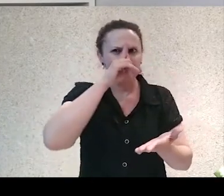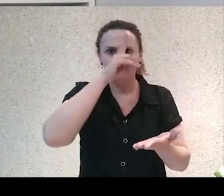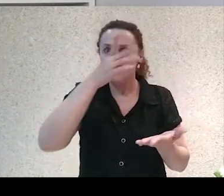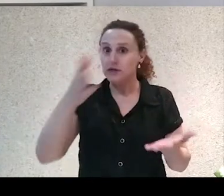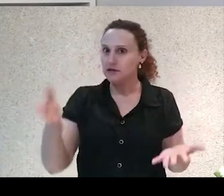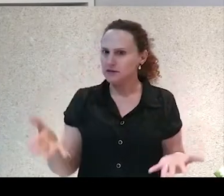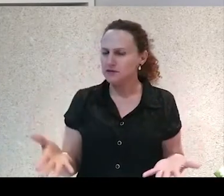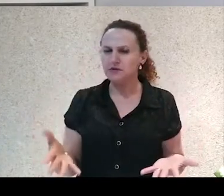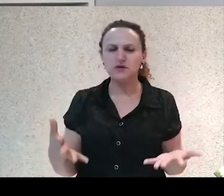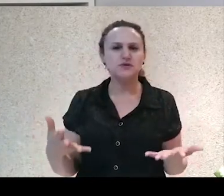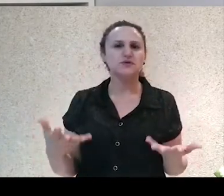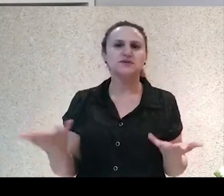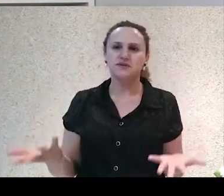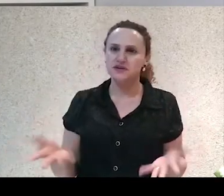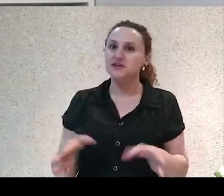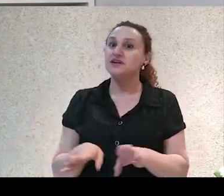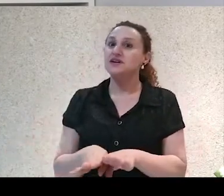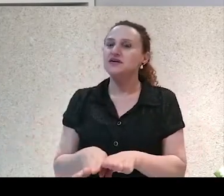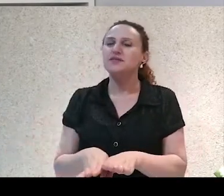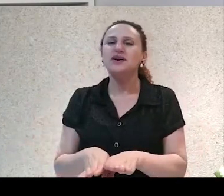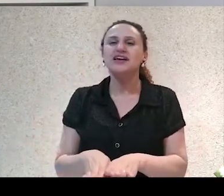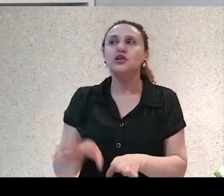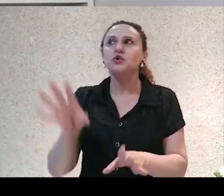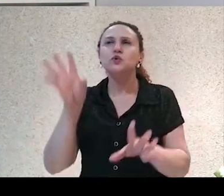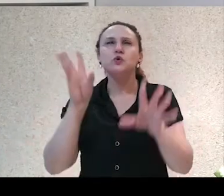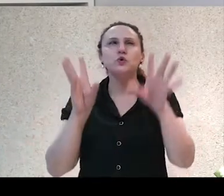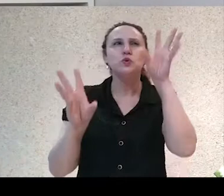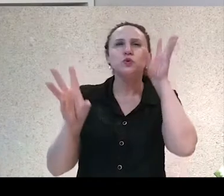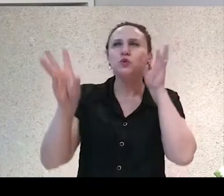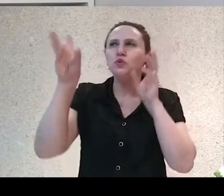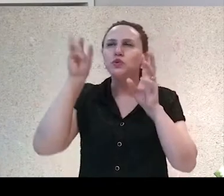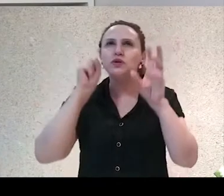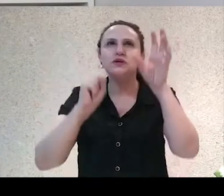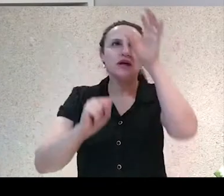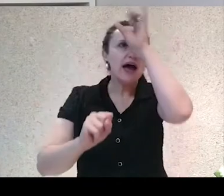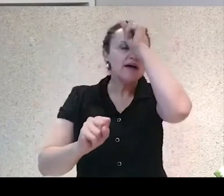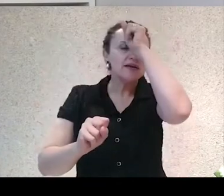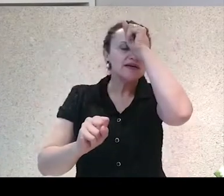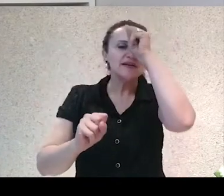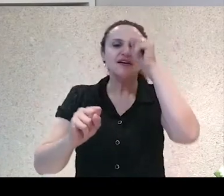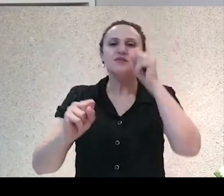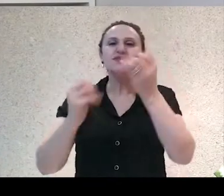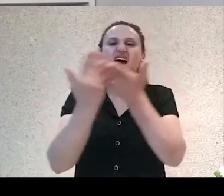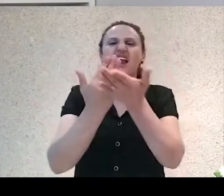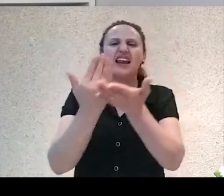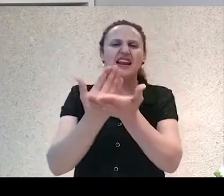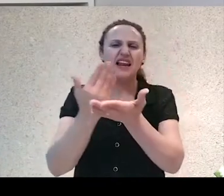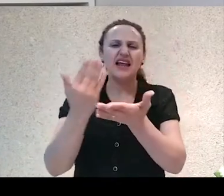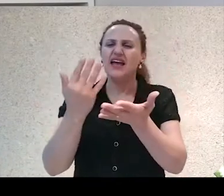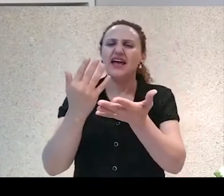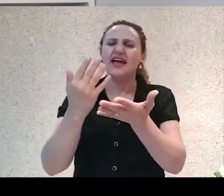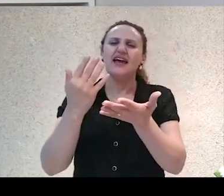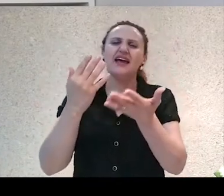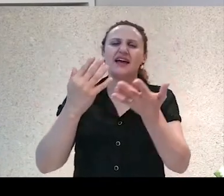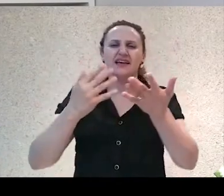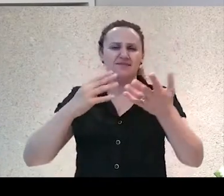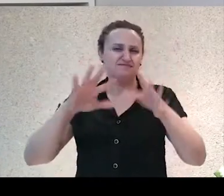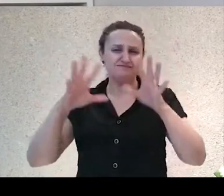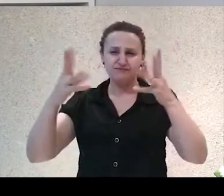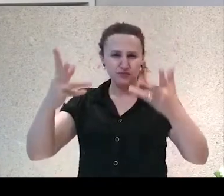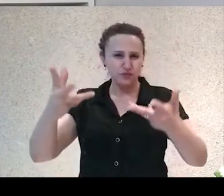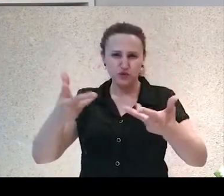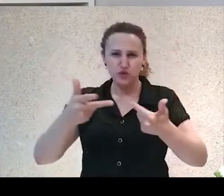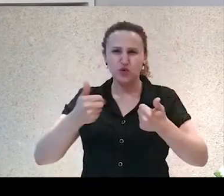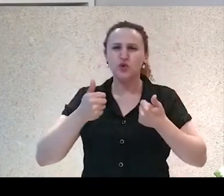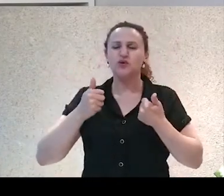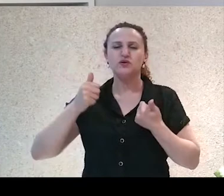TV, por rádio, né? E a gente vive um movimento bem próximo, Será